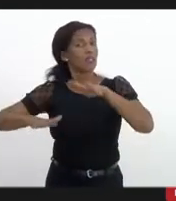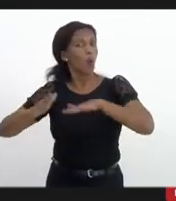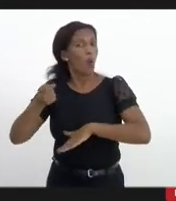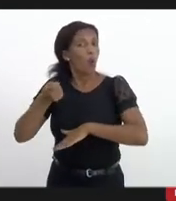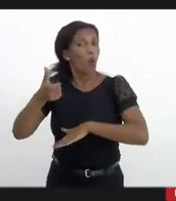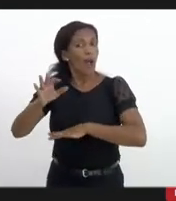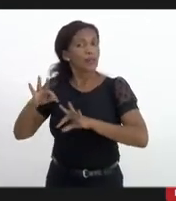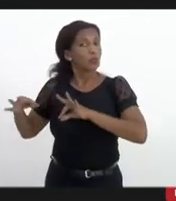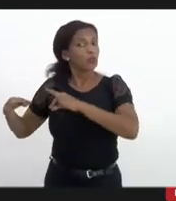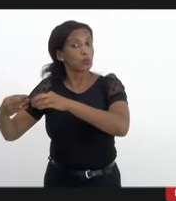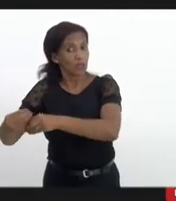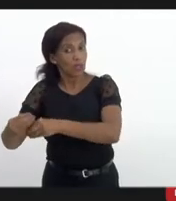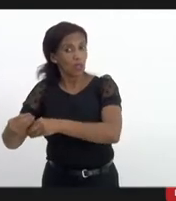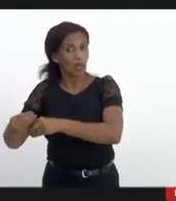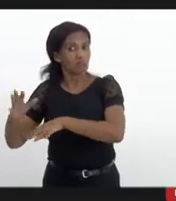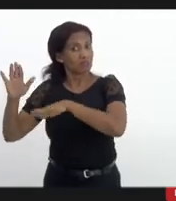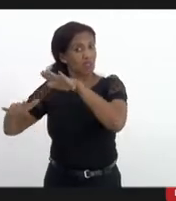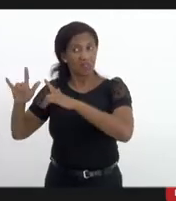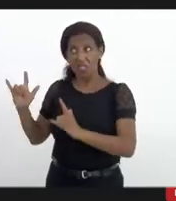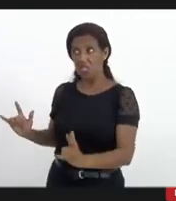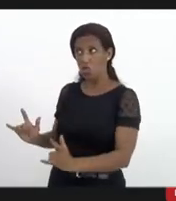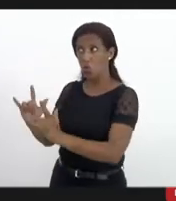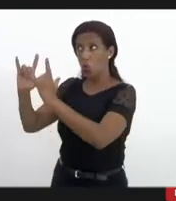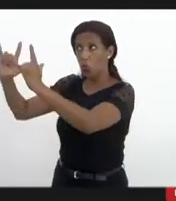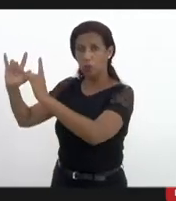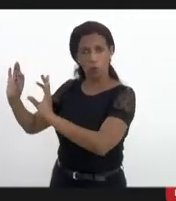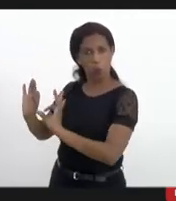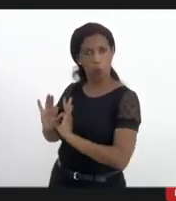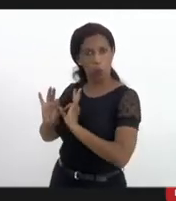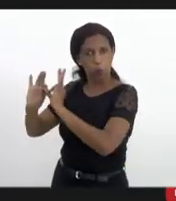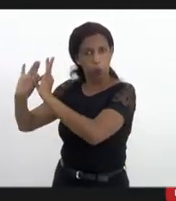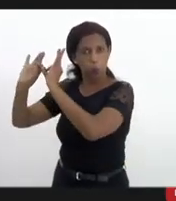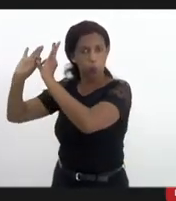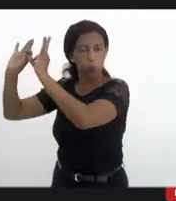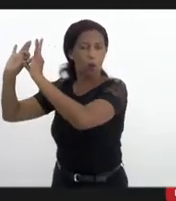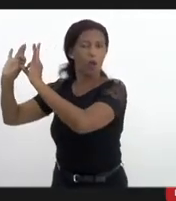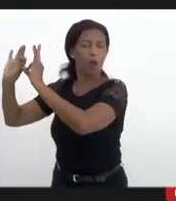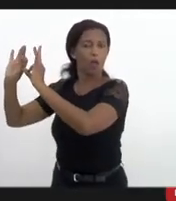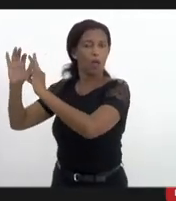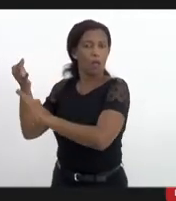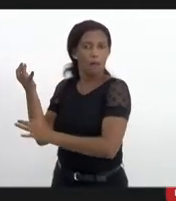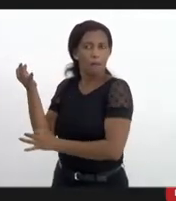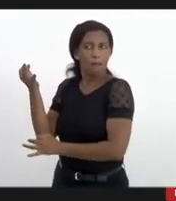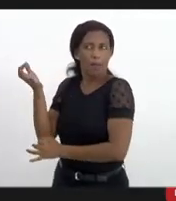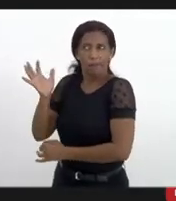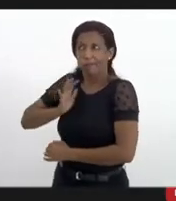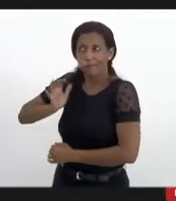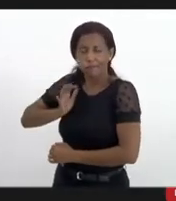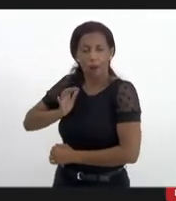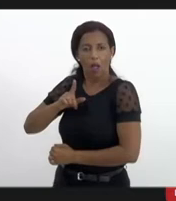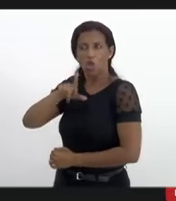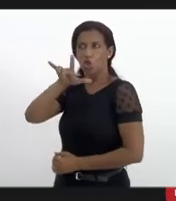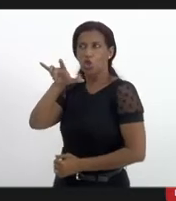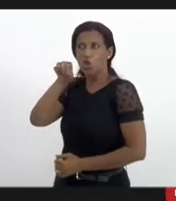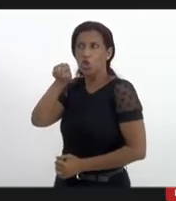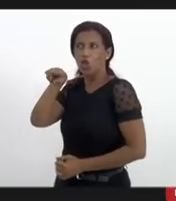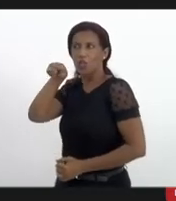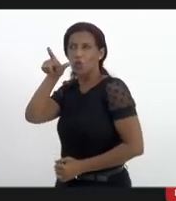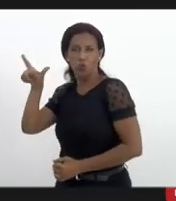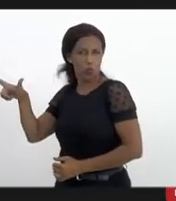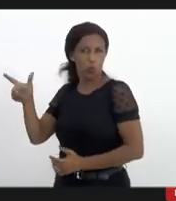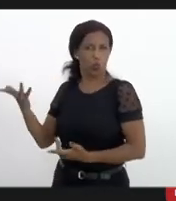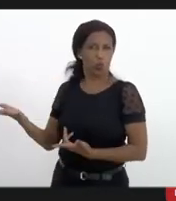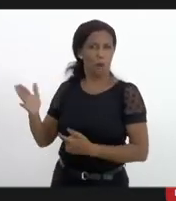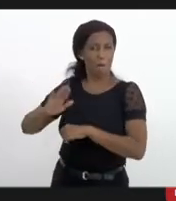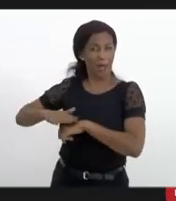quase totalidade das vezes nesses condomínios ditos de Zona Sul esses